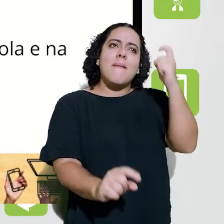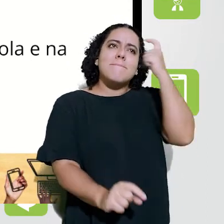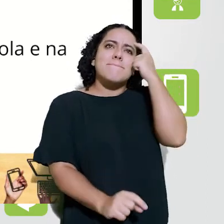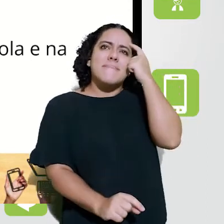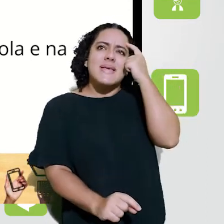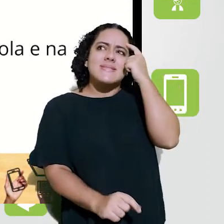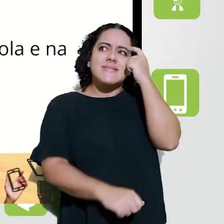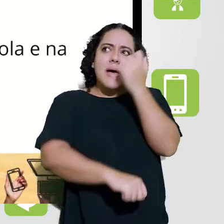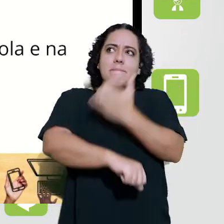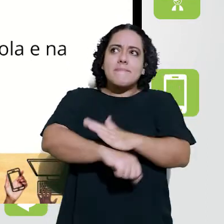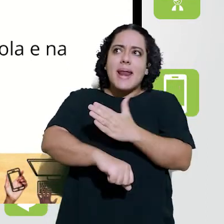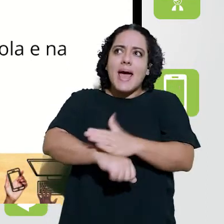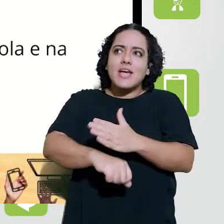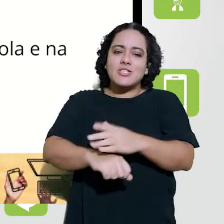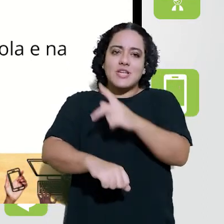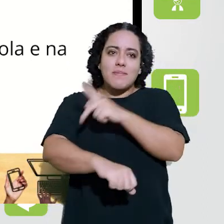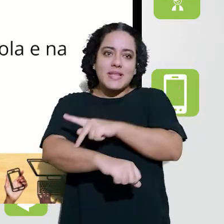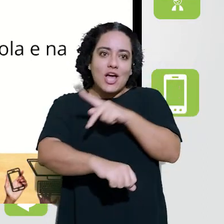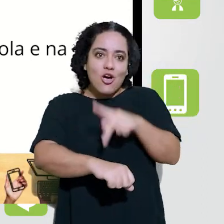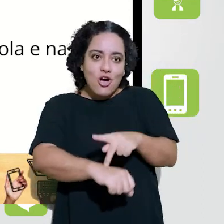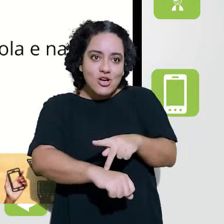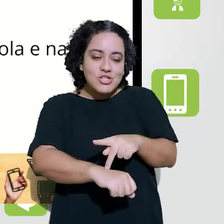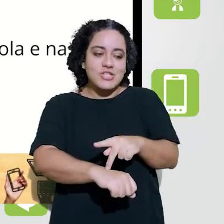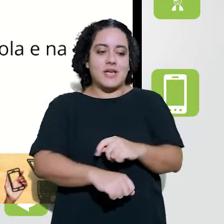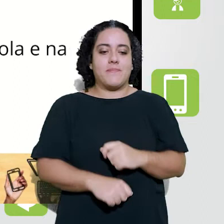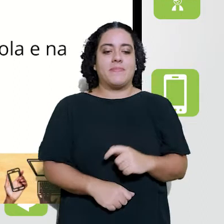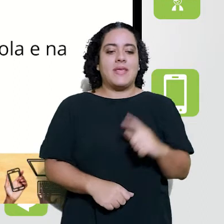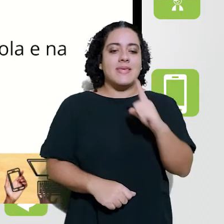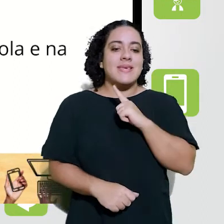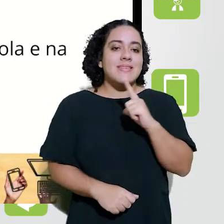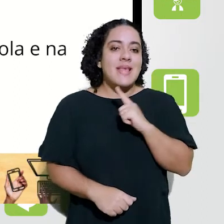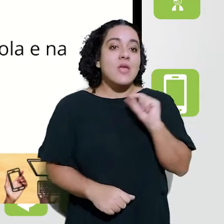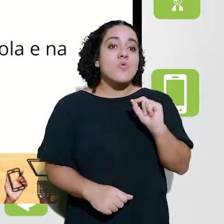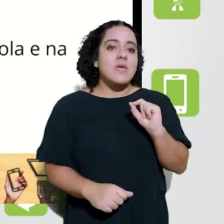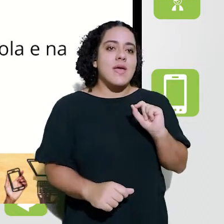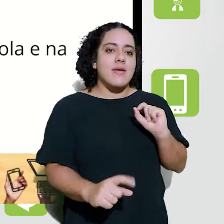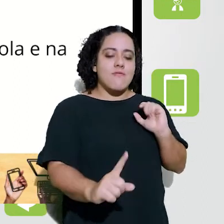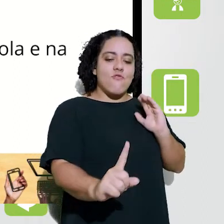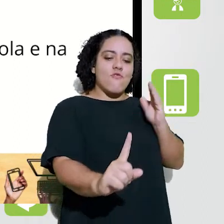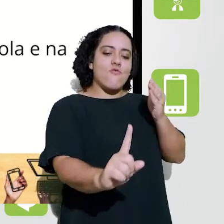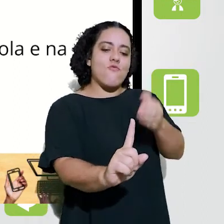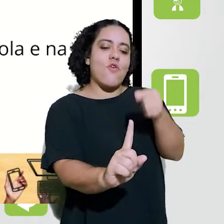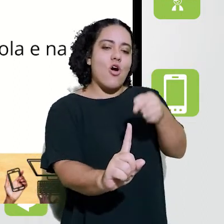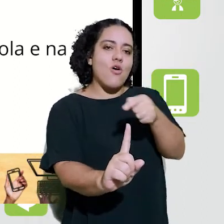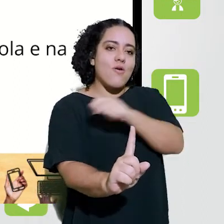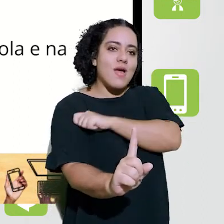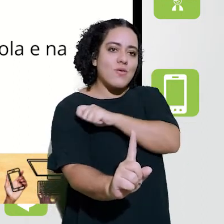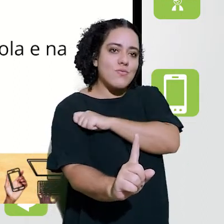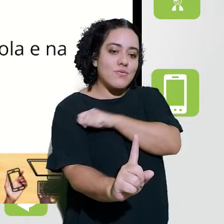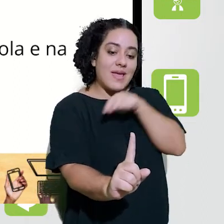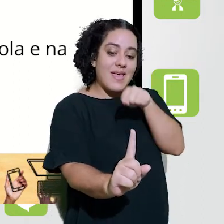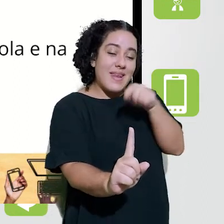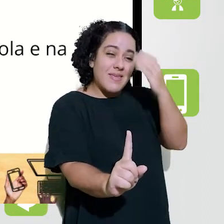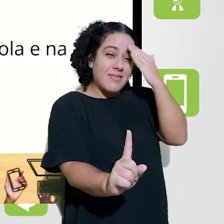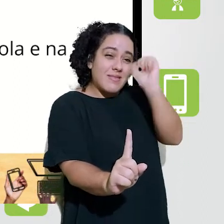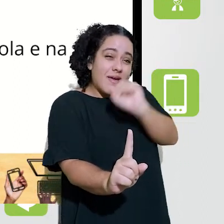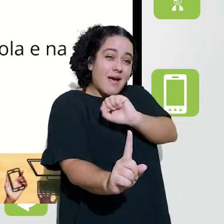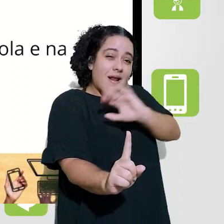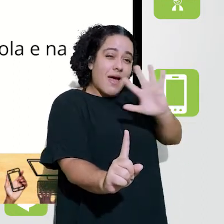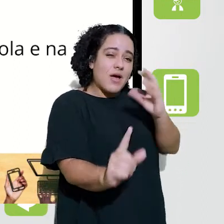Essa a ideia de pensar numa prática pedagógica que tenha um